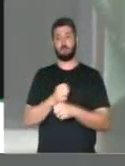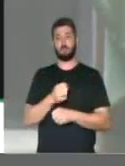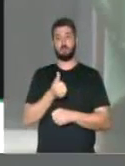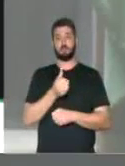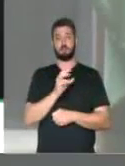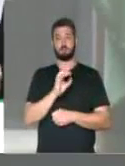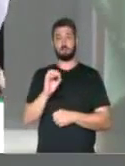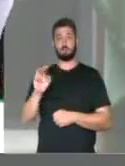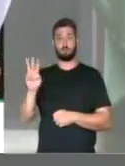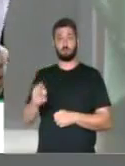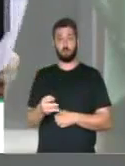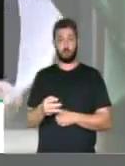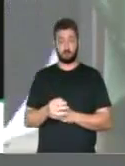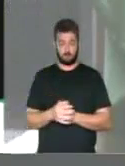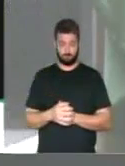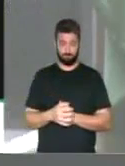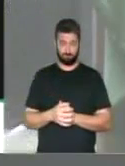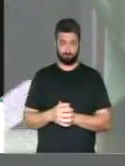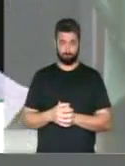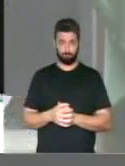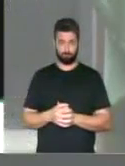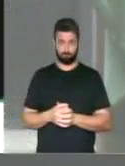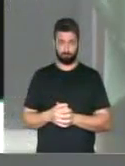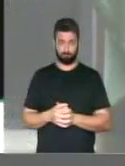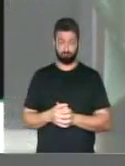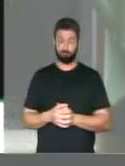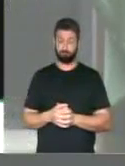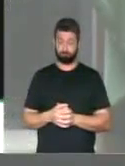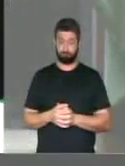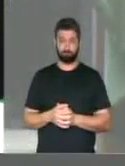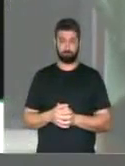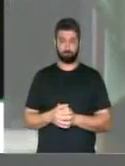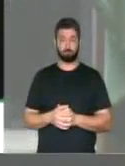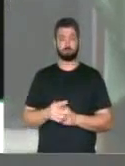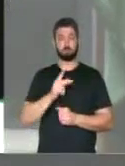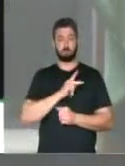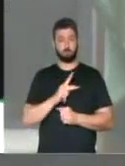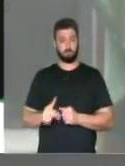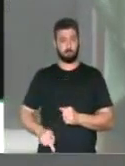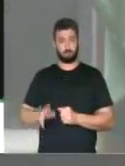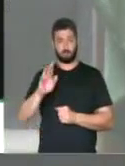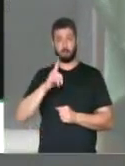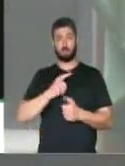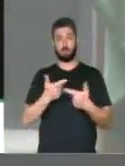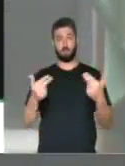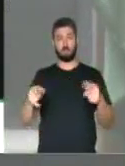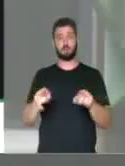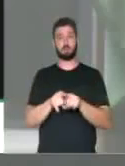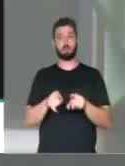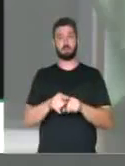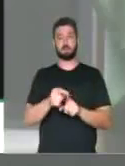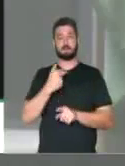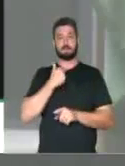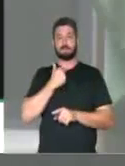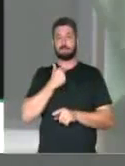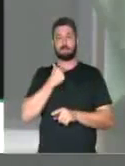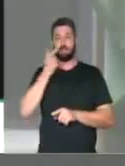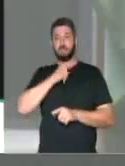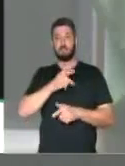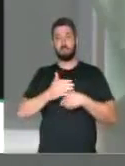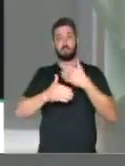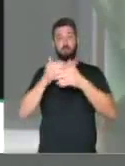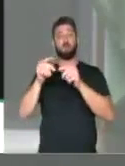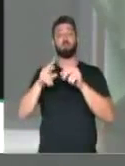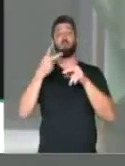quase 600 milhões. Presidente, tem ainda um dos aspectos que eu não pude desenvolver